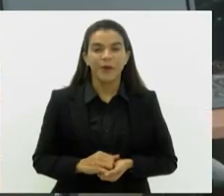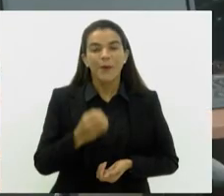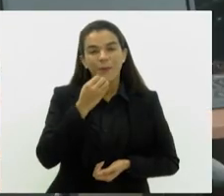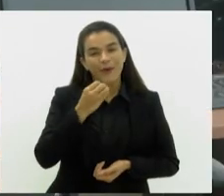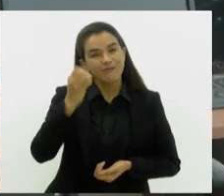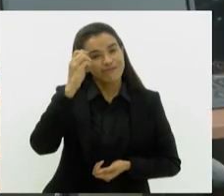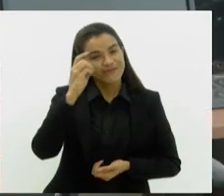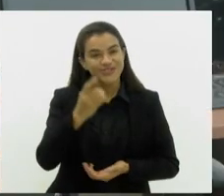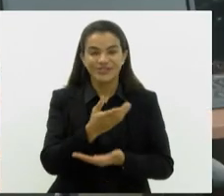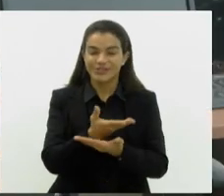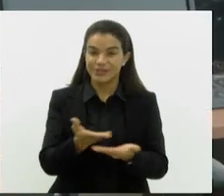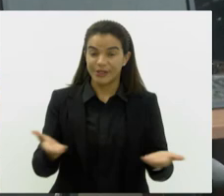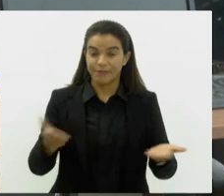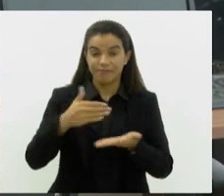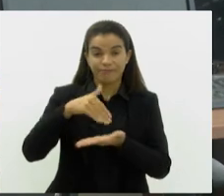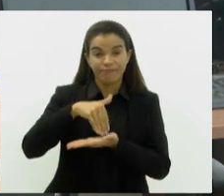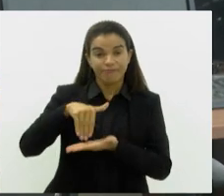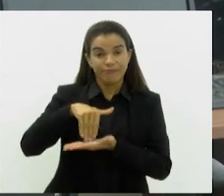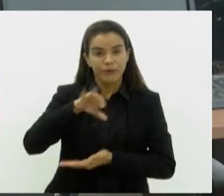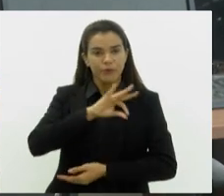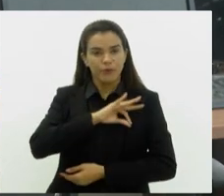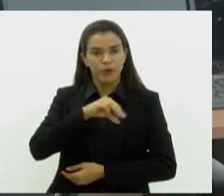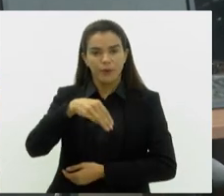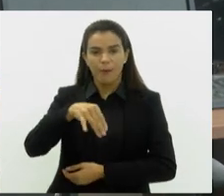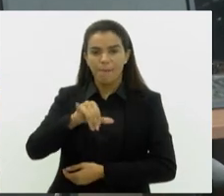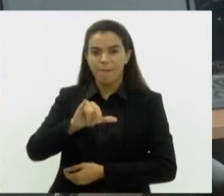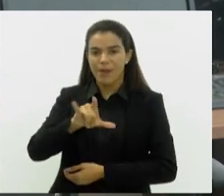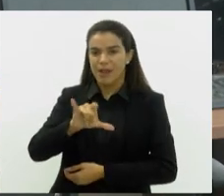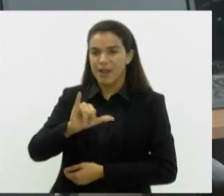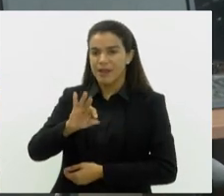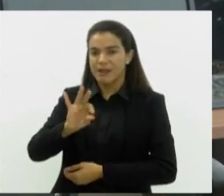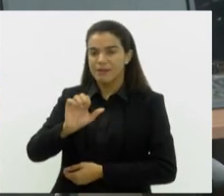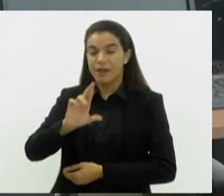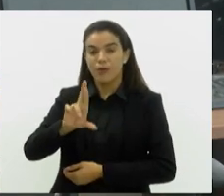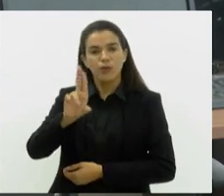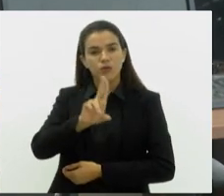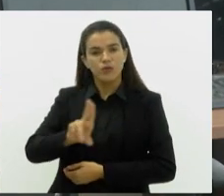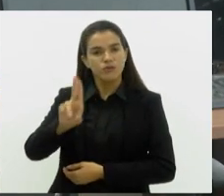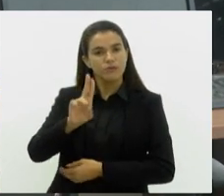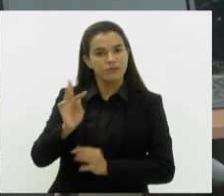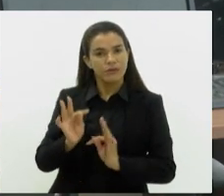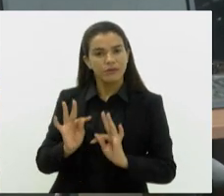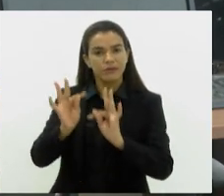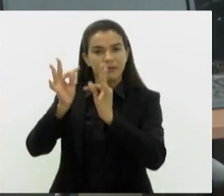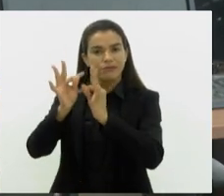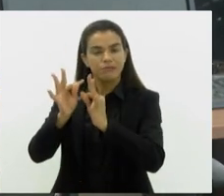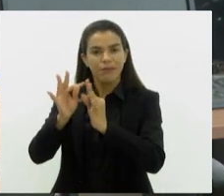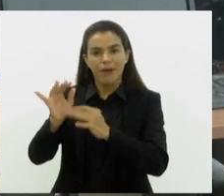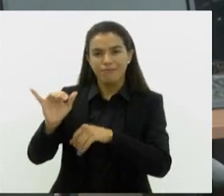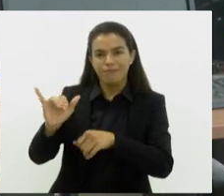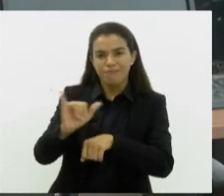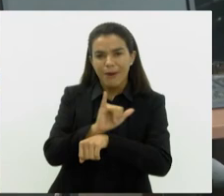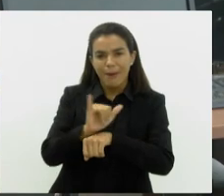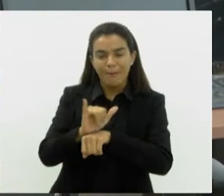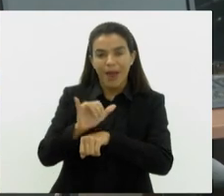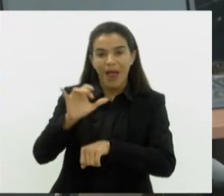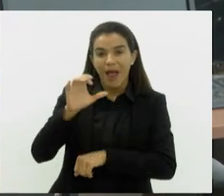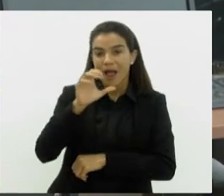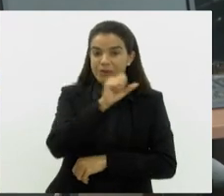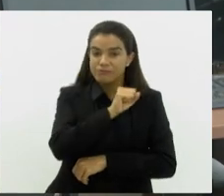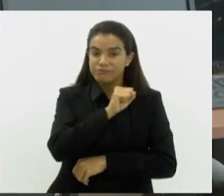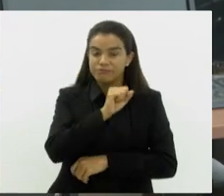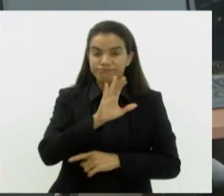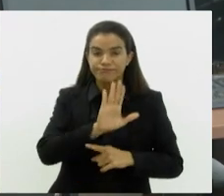Bom dia. A Secretaria de Polícia Militar vem fazendo o uso de uma tecnologia para agilizar o atendimento ao cidadão.